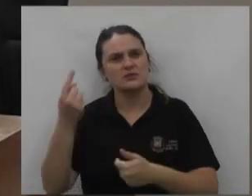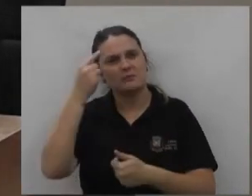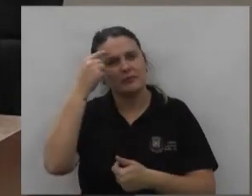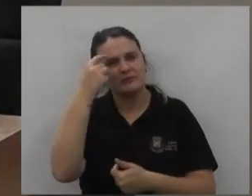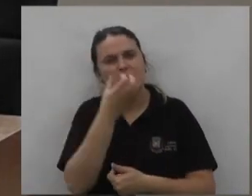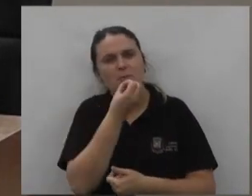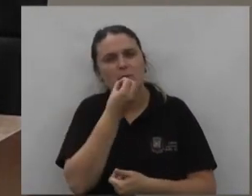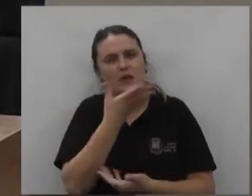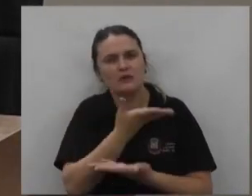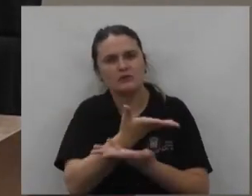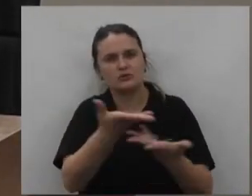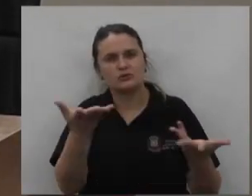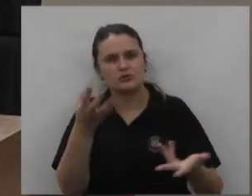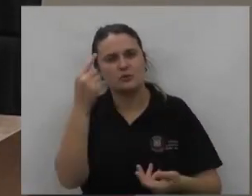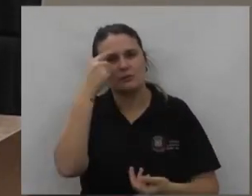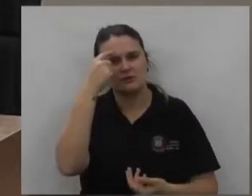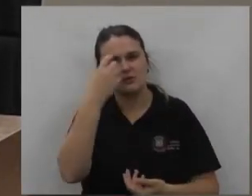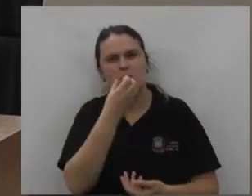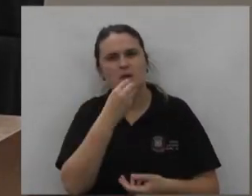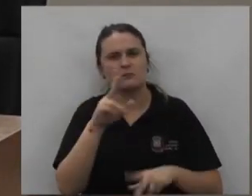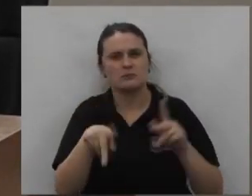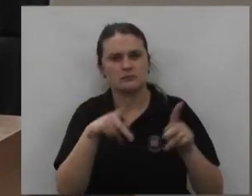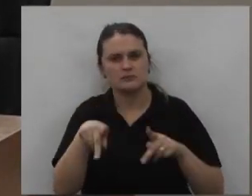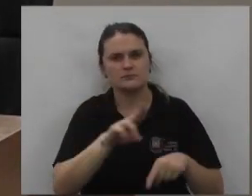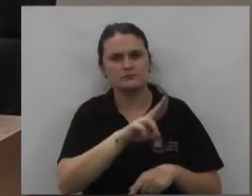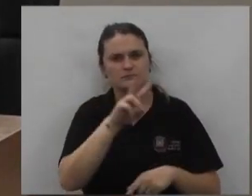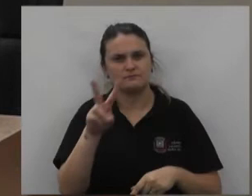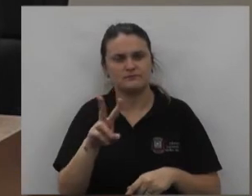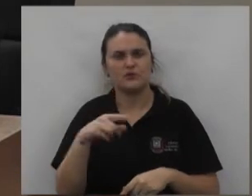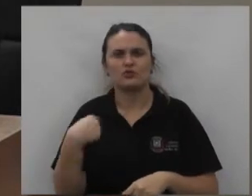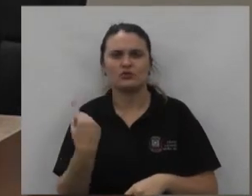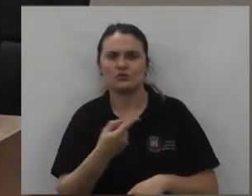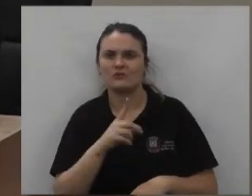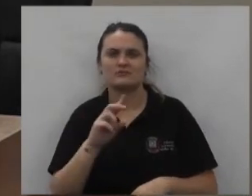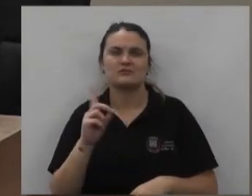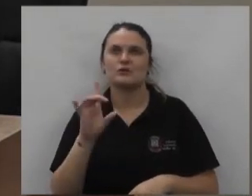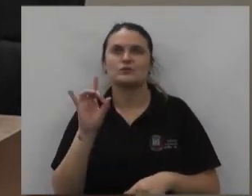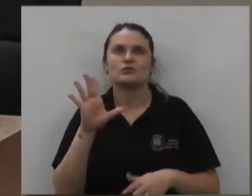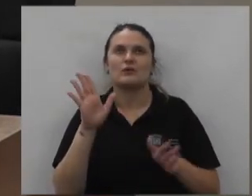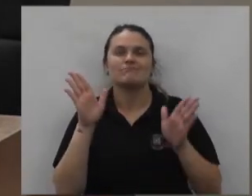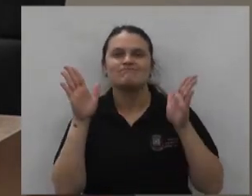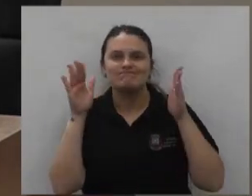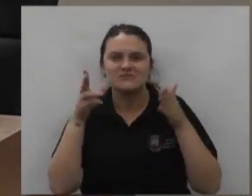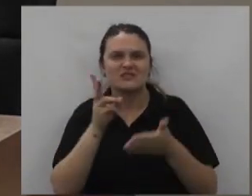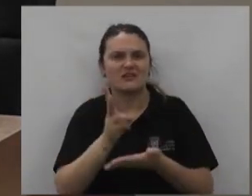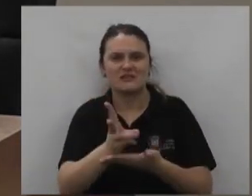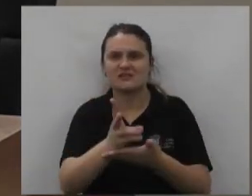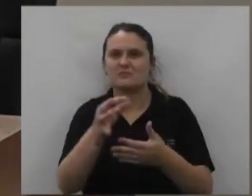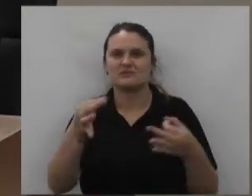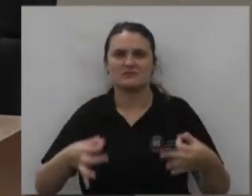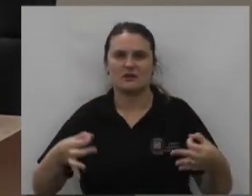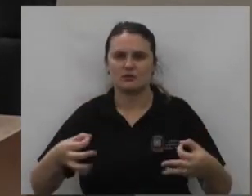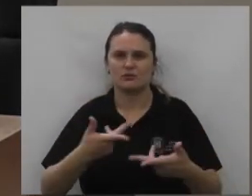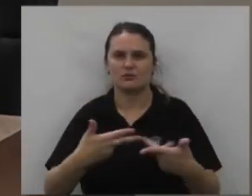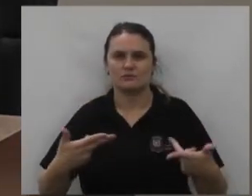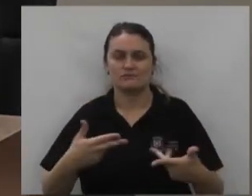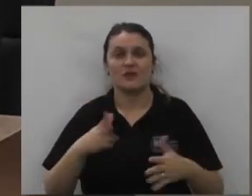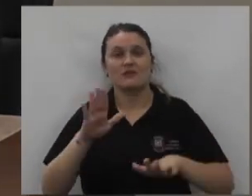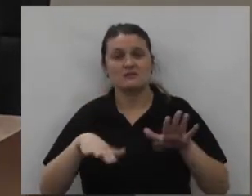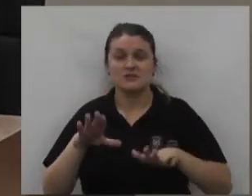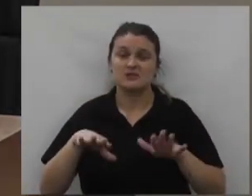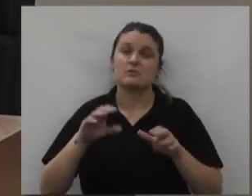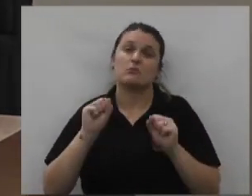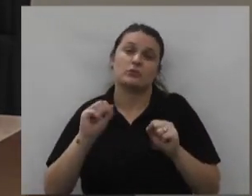pensando no bem comum pensando no bem do povo da Ana de Vitória nós não estamos aqui para errar a gente quer acertar sempre claro que às vezes